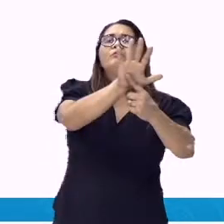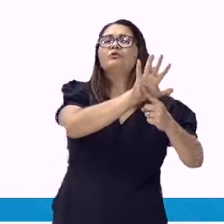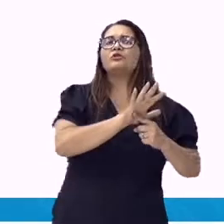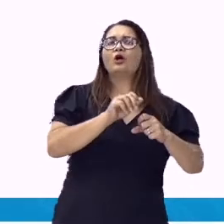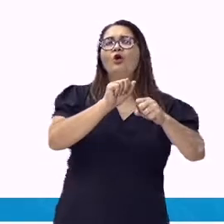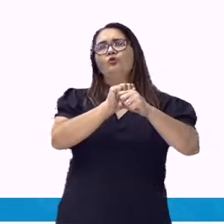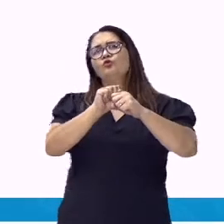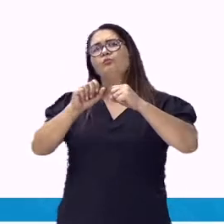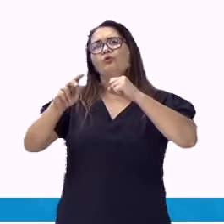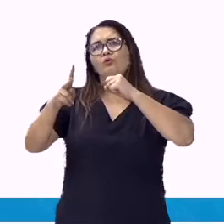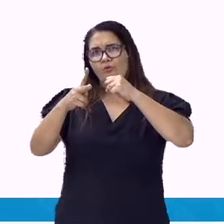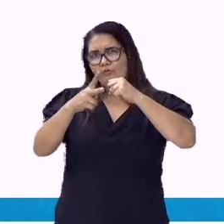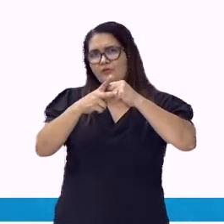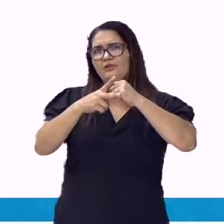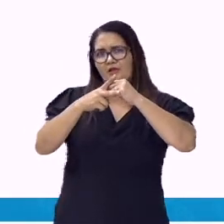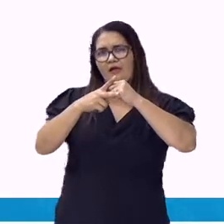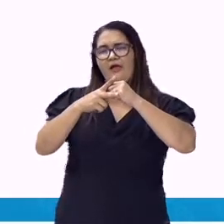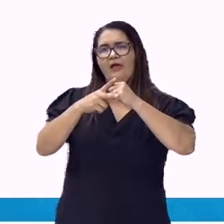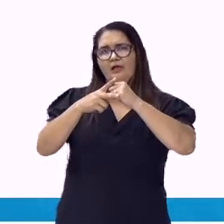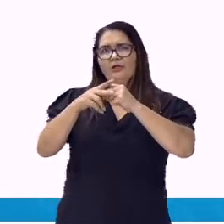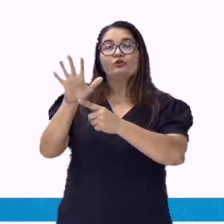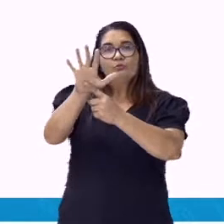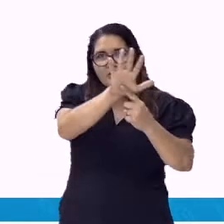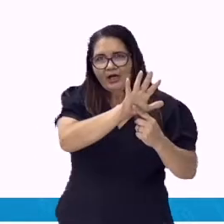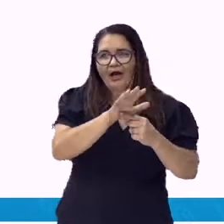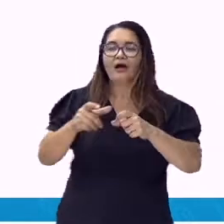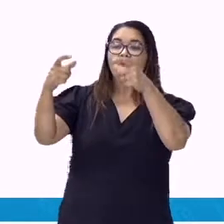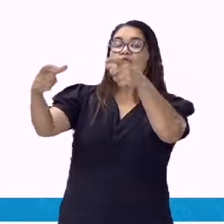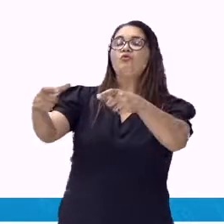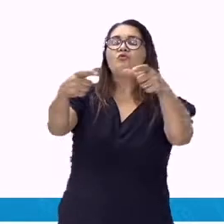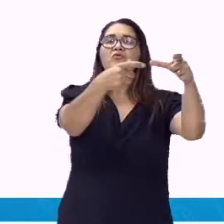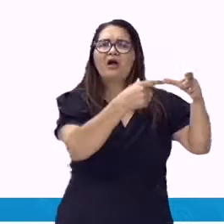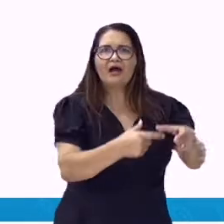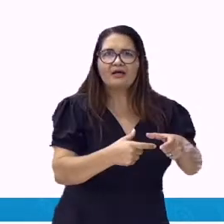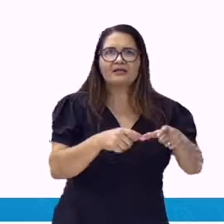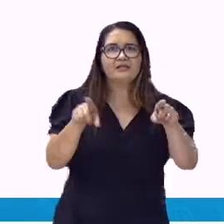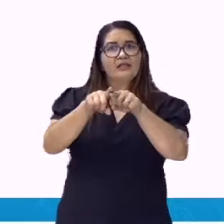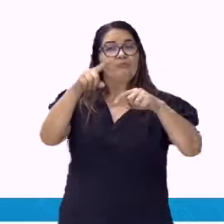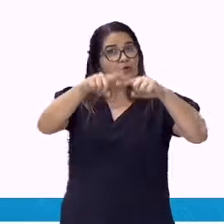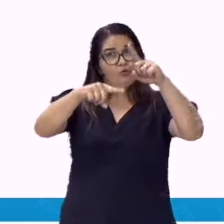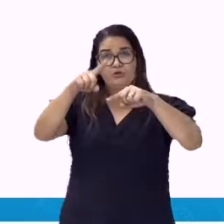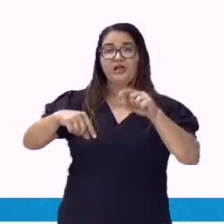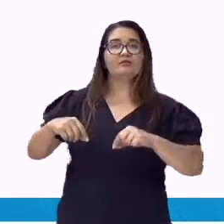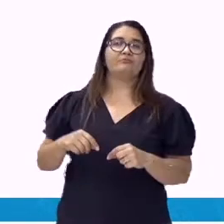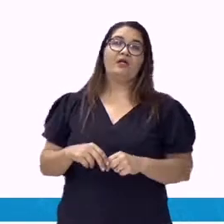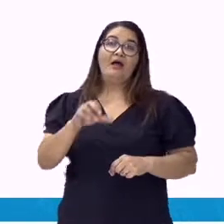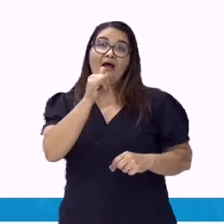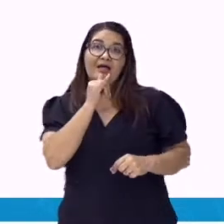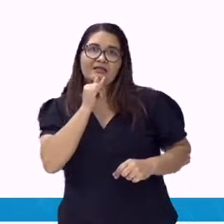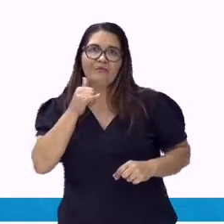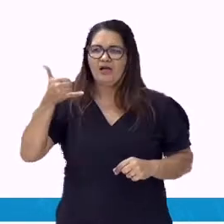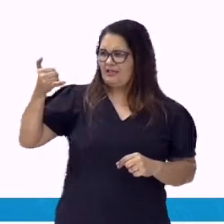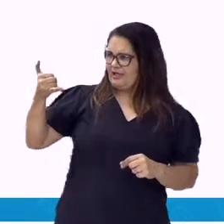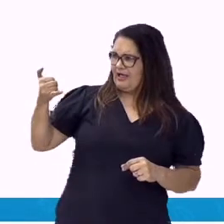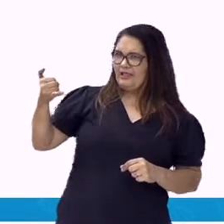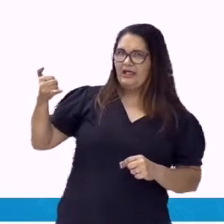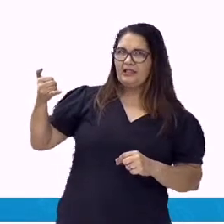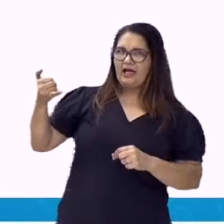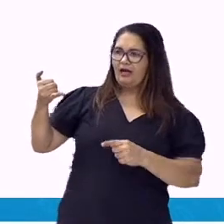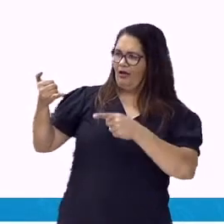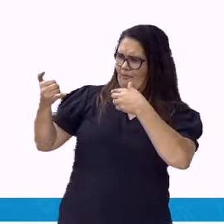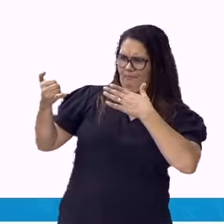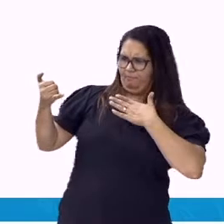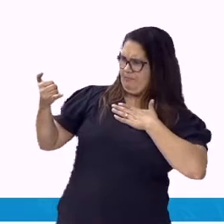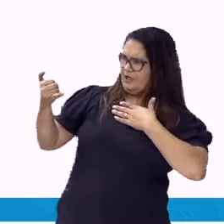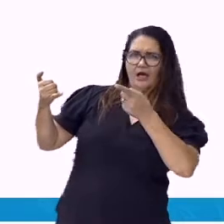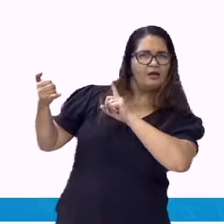coisa se encontram. Exemplo, esta caneta não é minha. Ou seja, a caneta que está na minha mão.